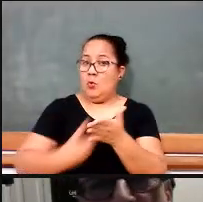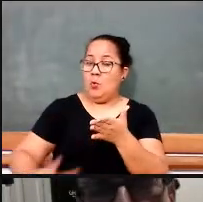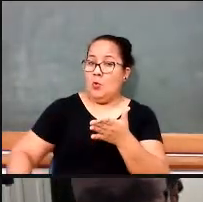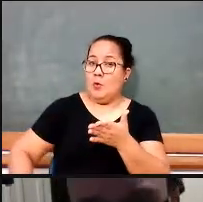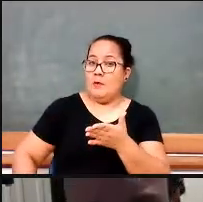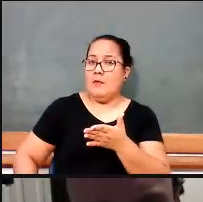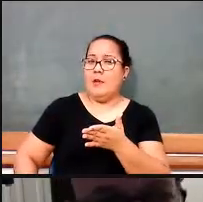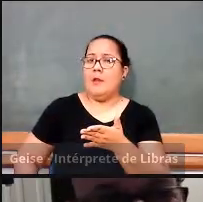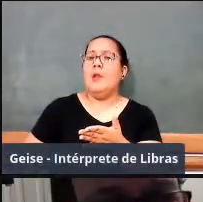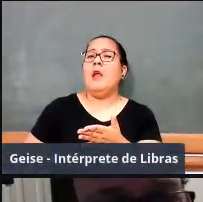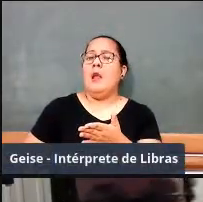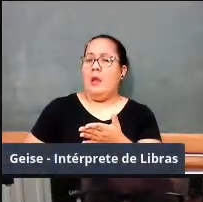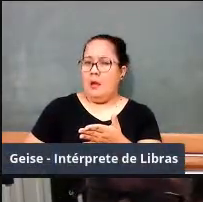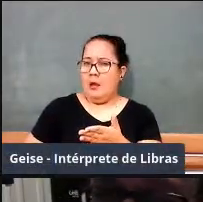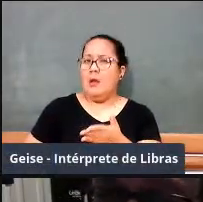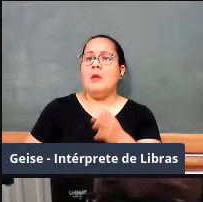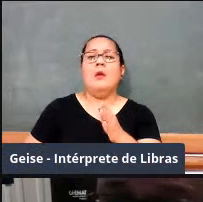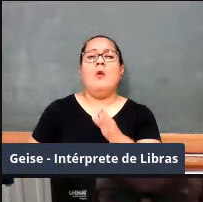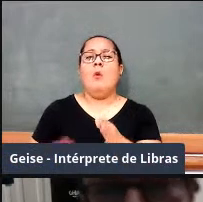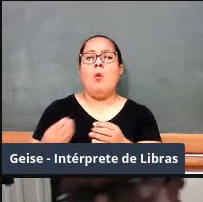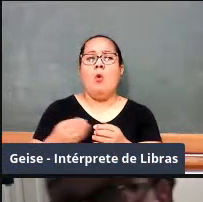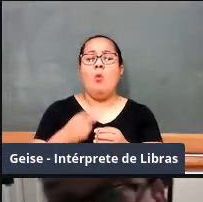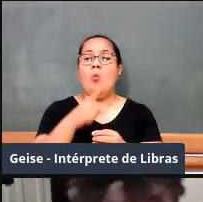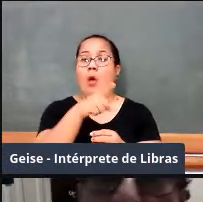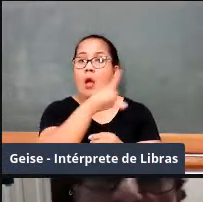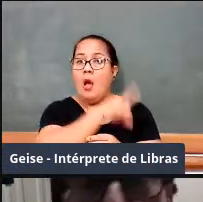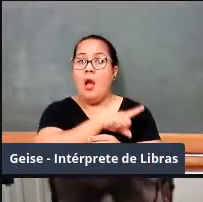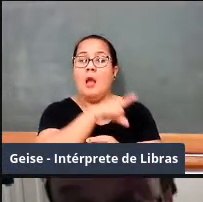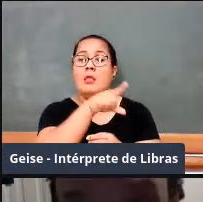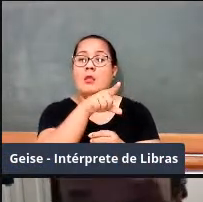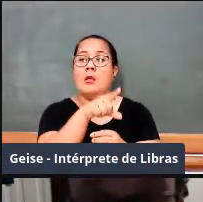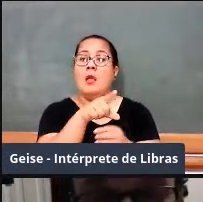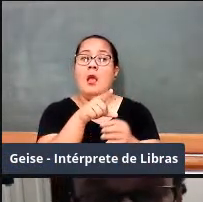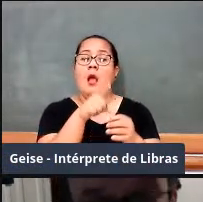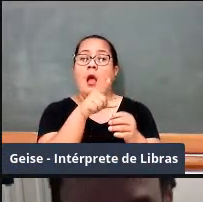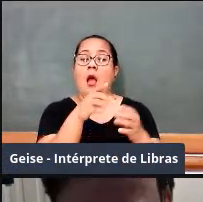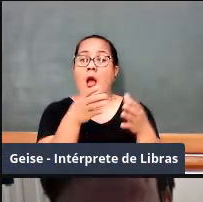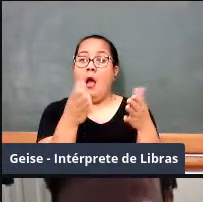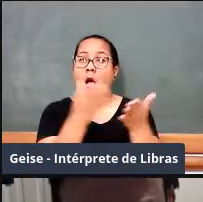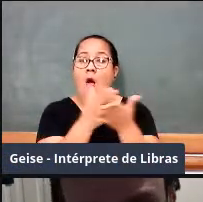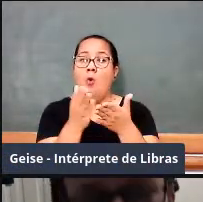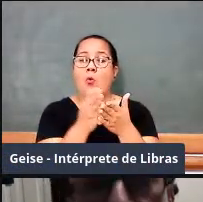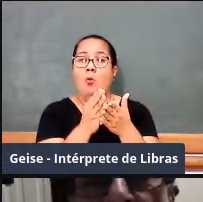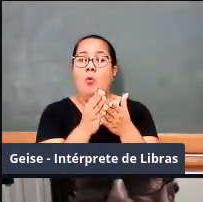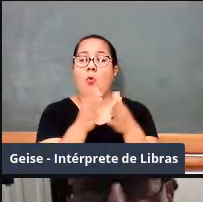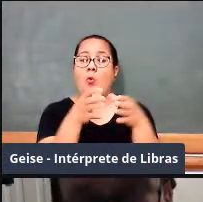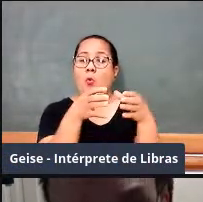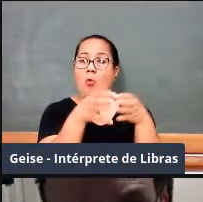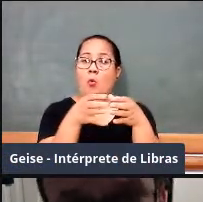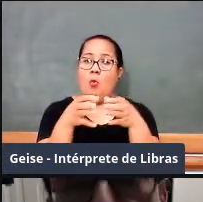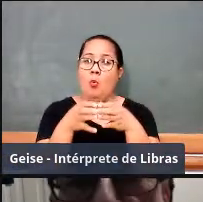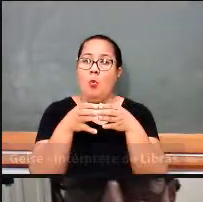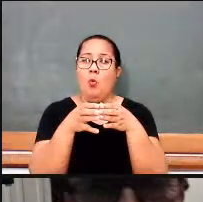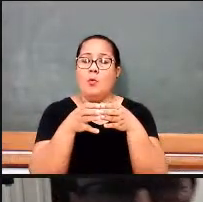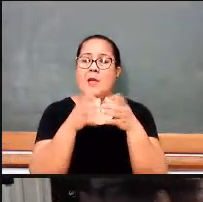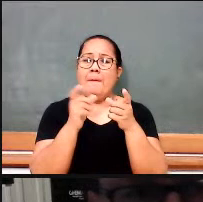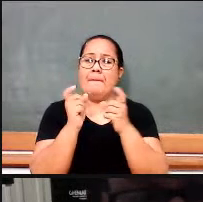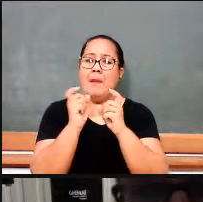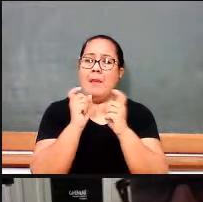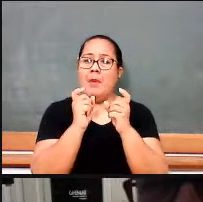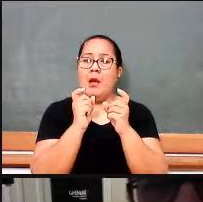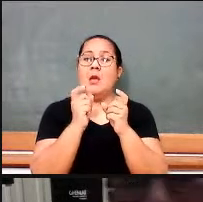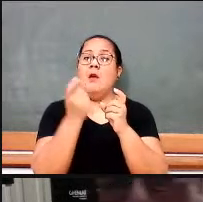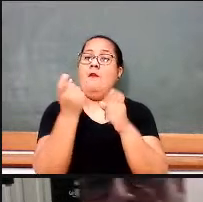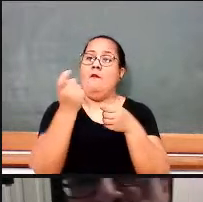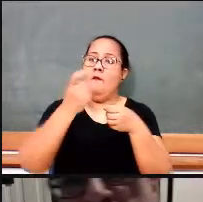vários setores que estavam alijados da discussão curricular passam a debater o currículo,